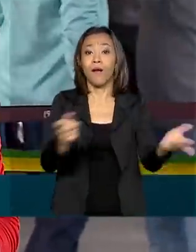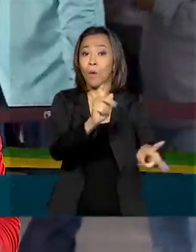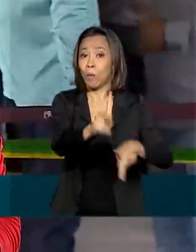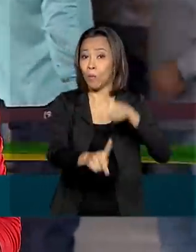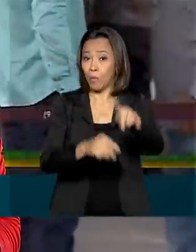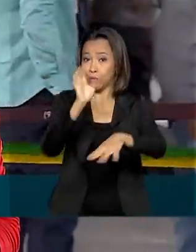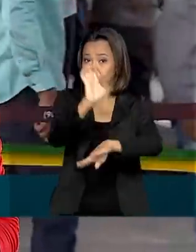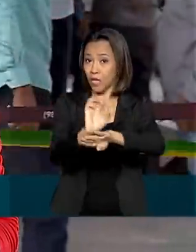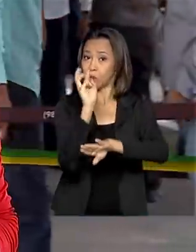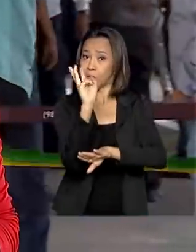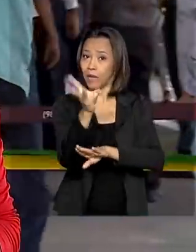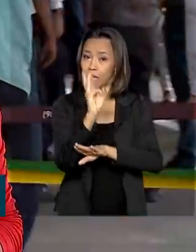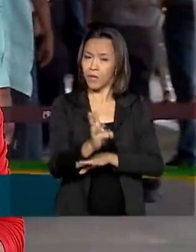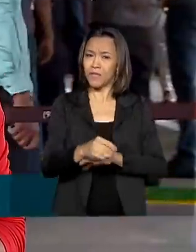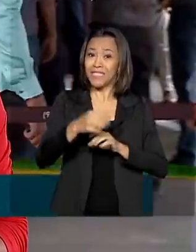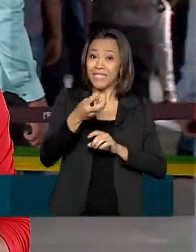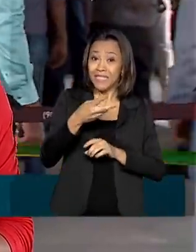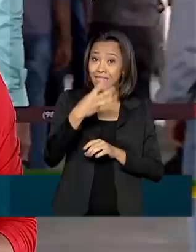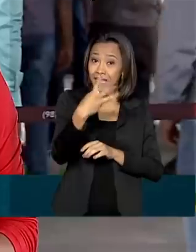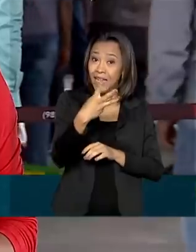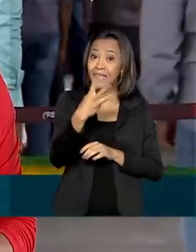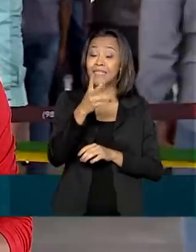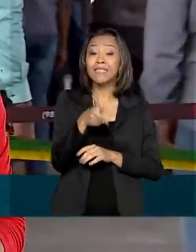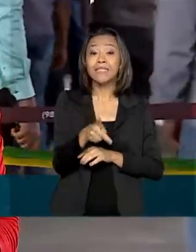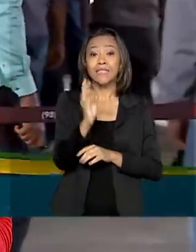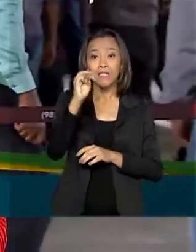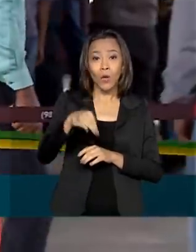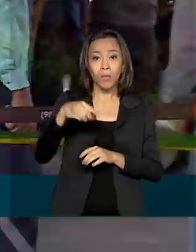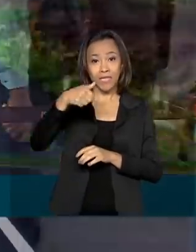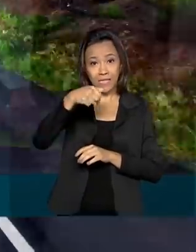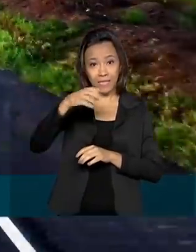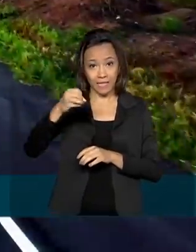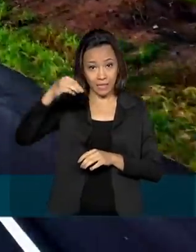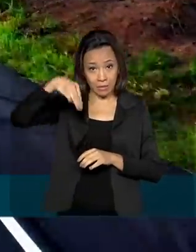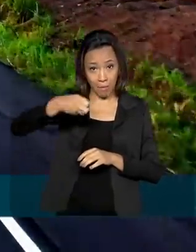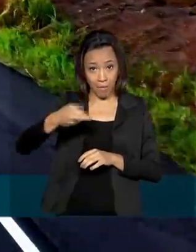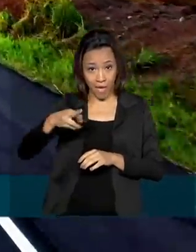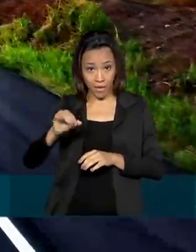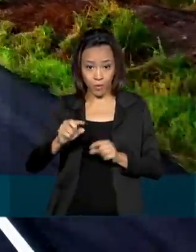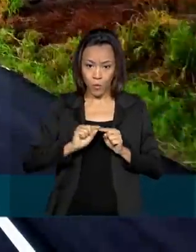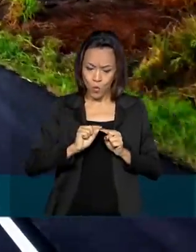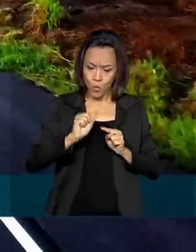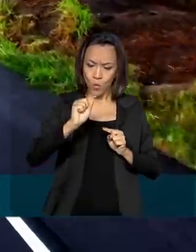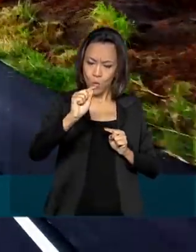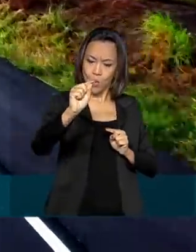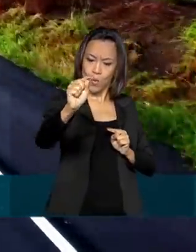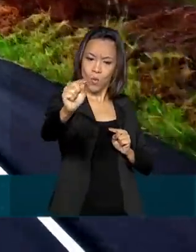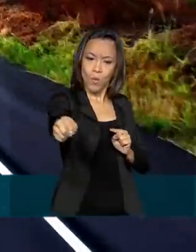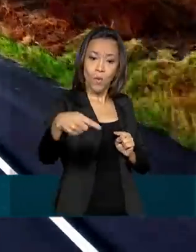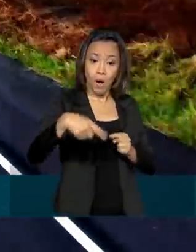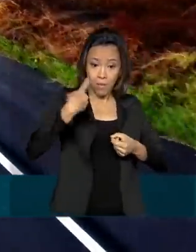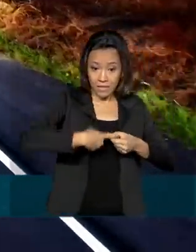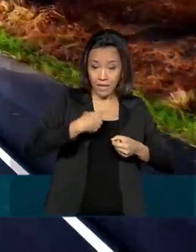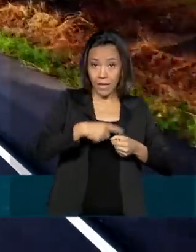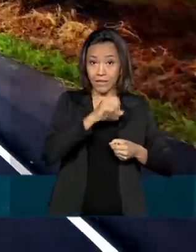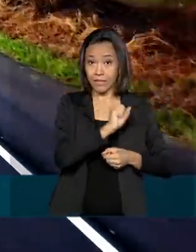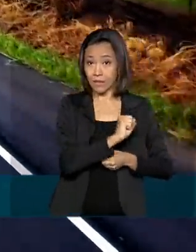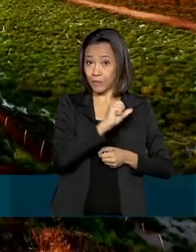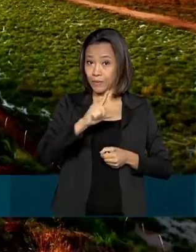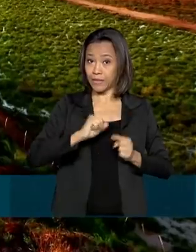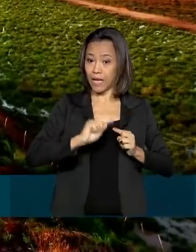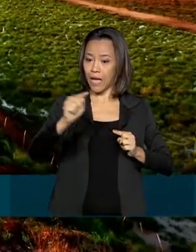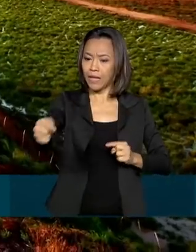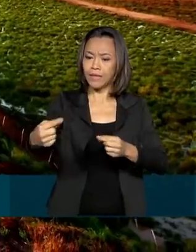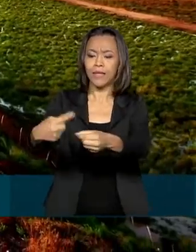revitalização de 3,7 km da rodovia que liga São Luís à Bacabeira. Essa pista havia